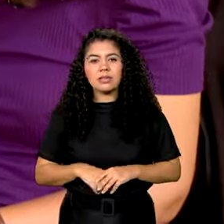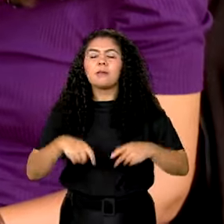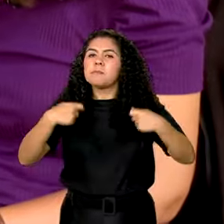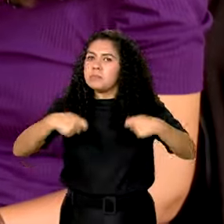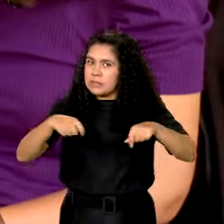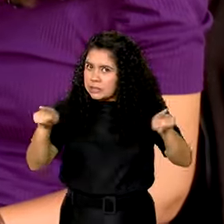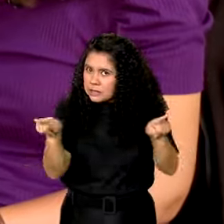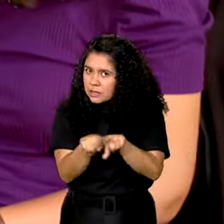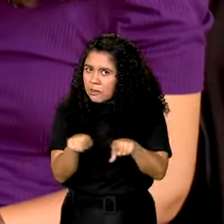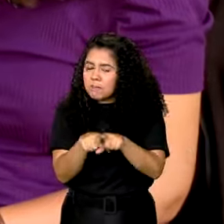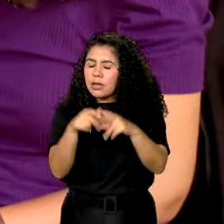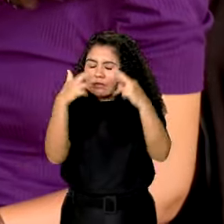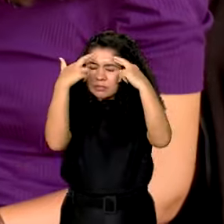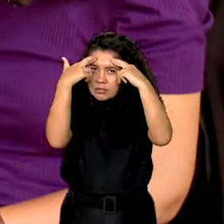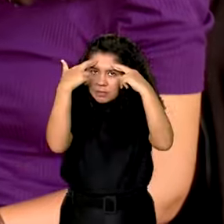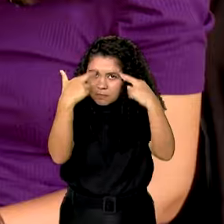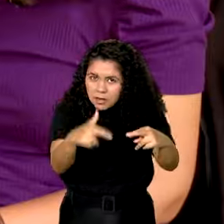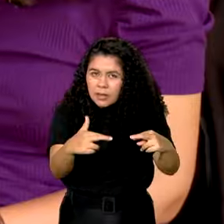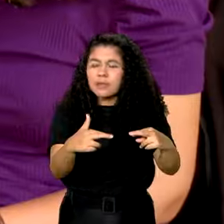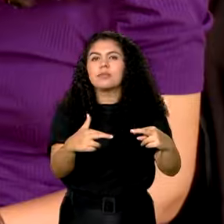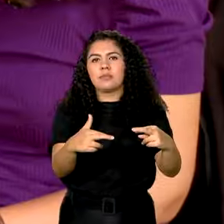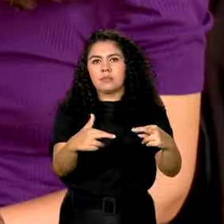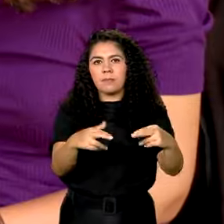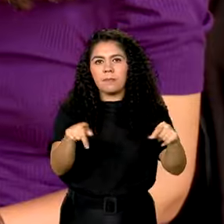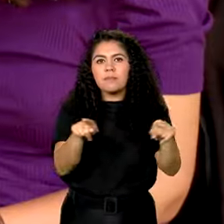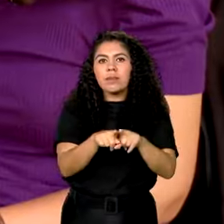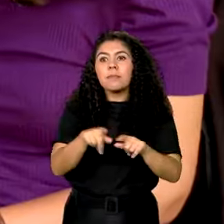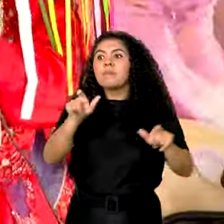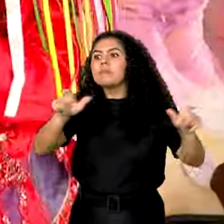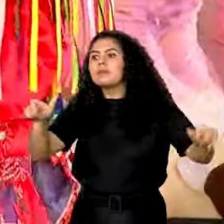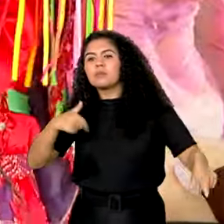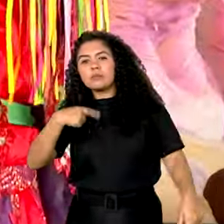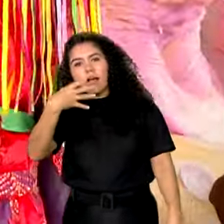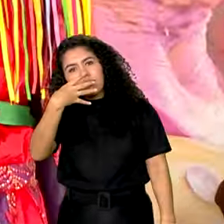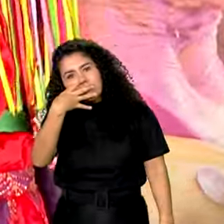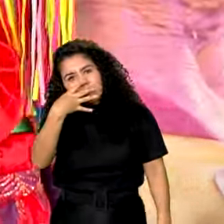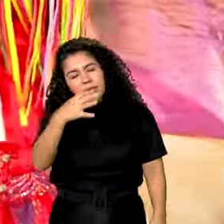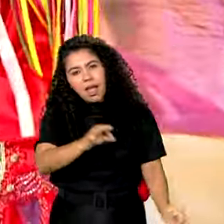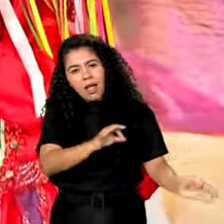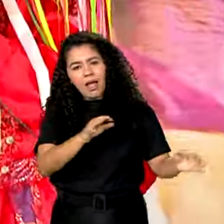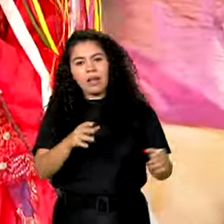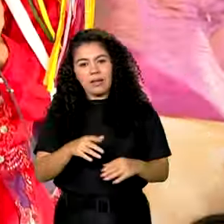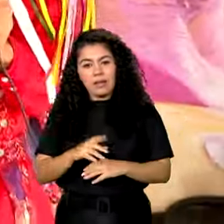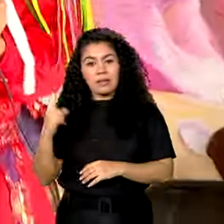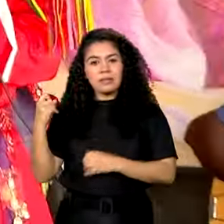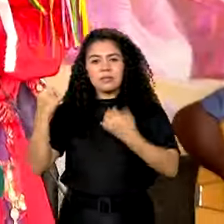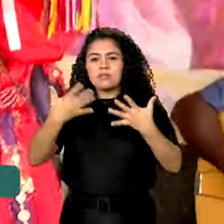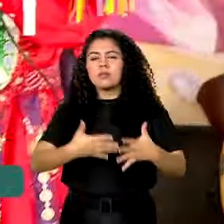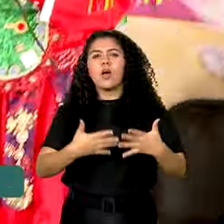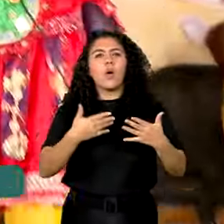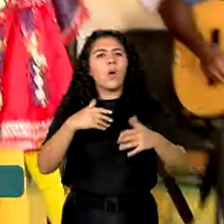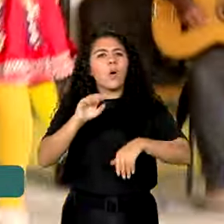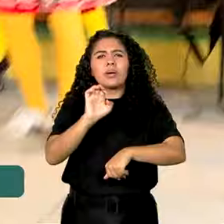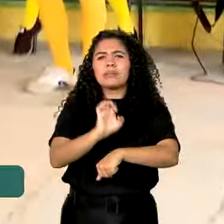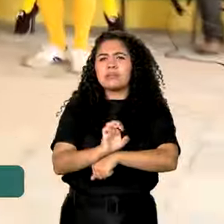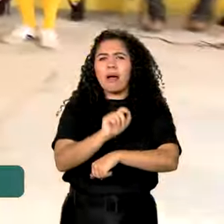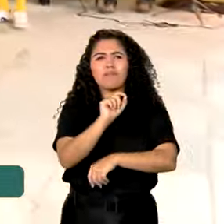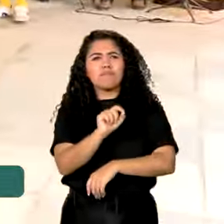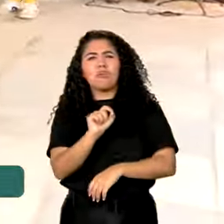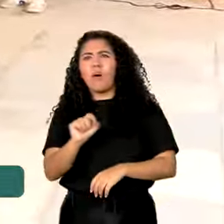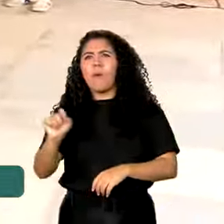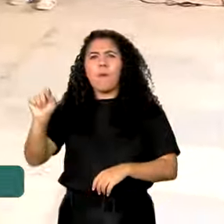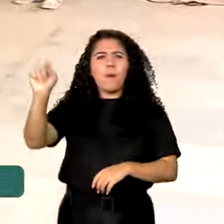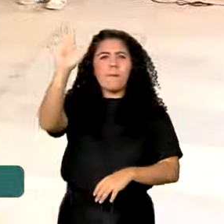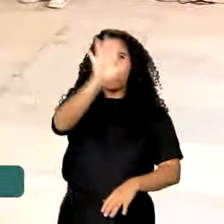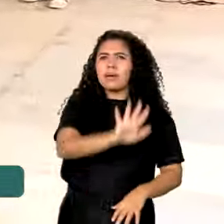respeito por quem está brincando e por quem está assistindo. Todos os lugares têm aí uma particularidade de expressão